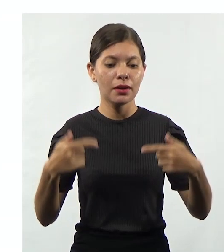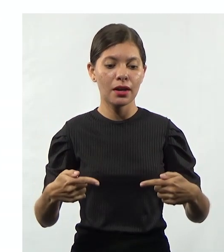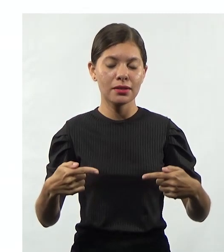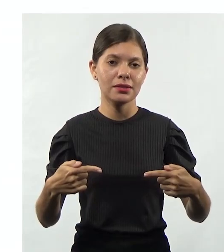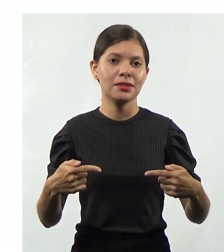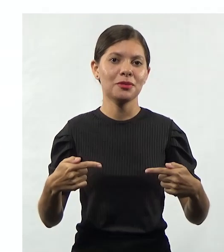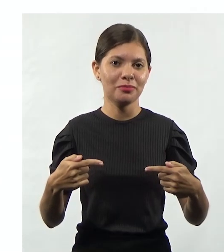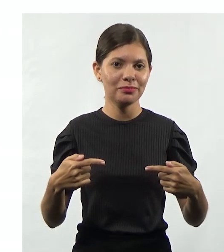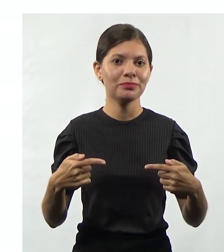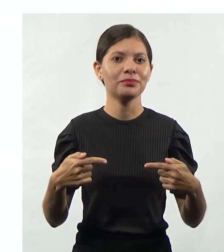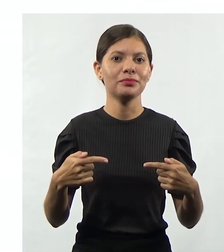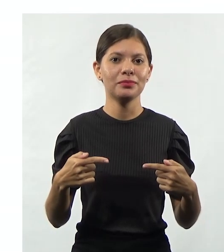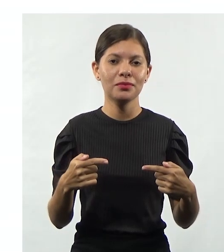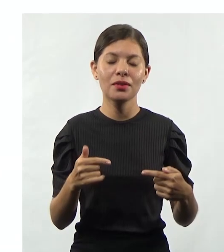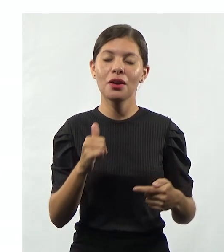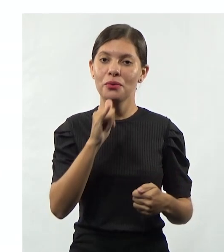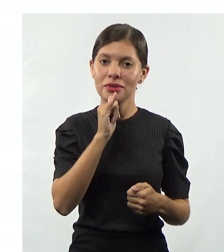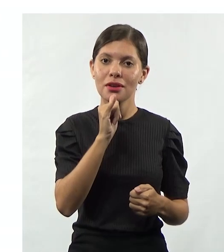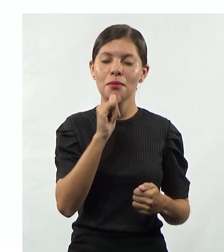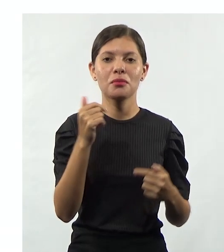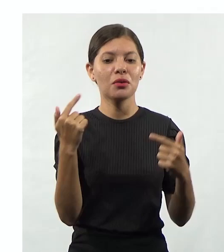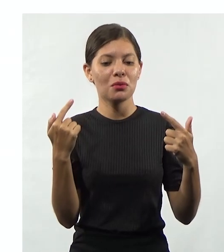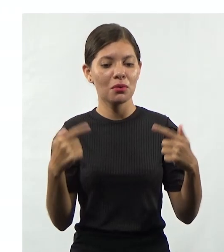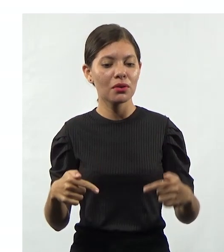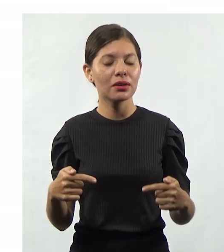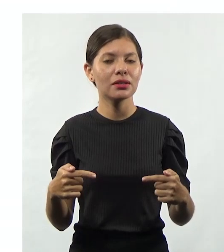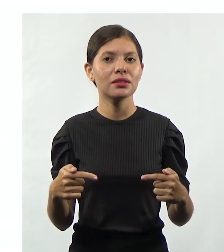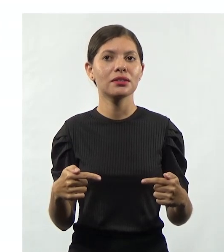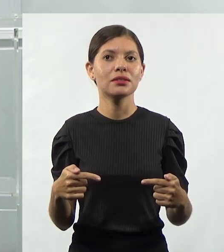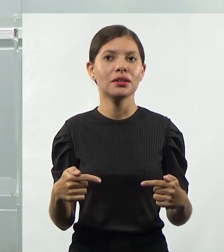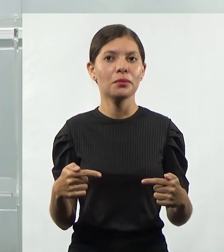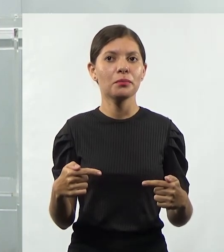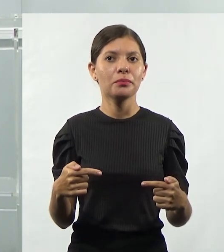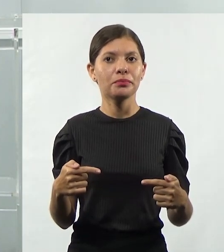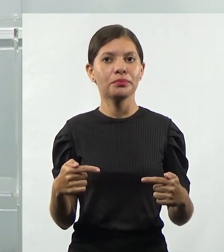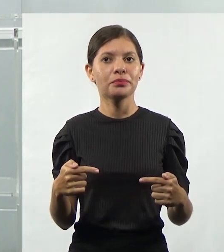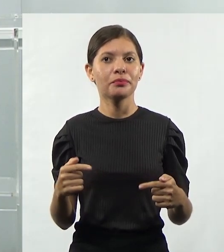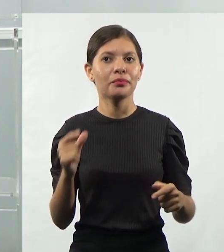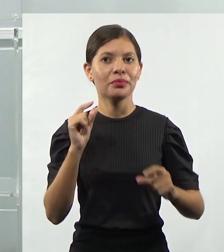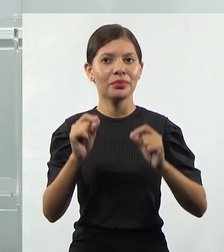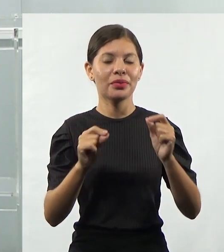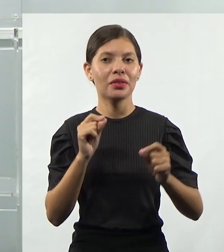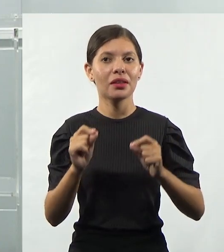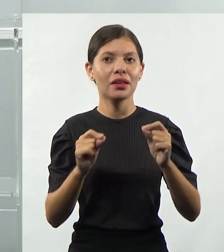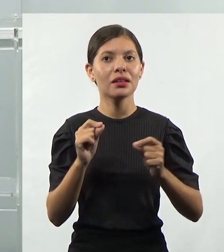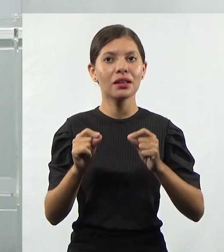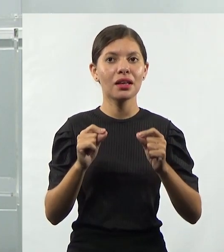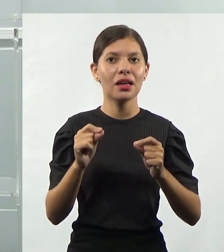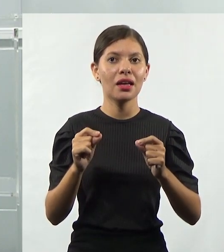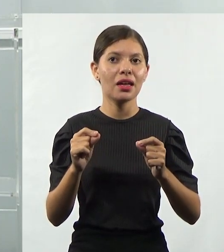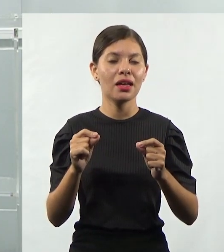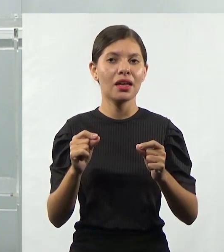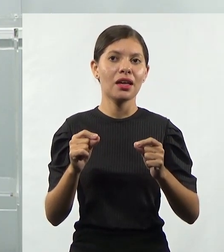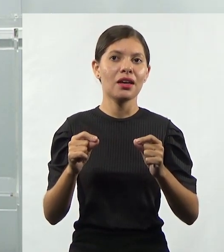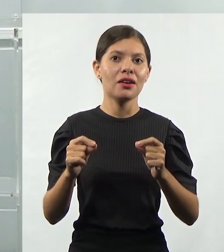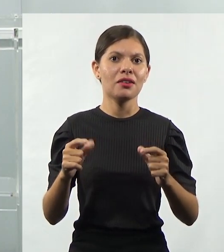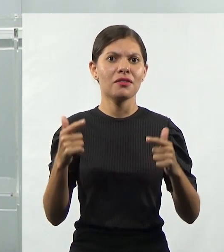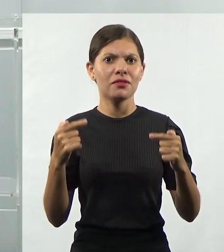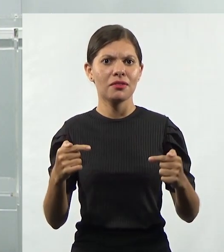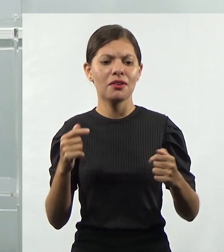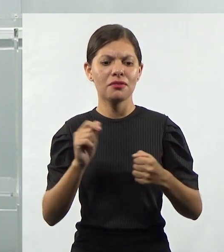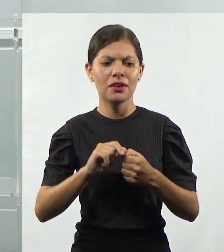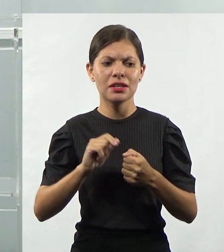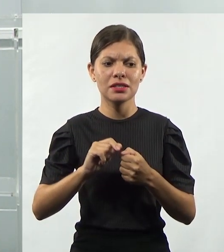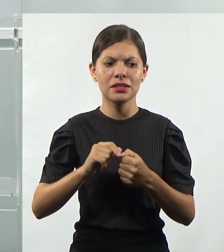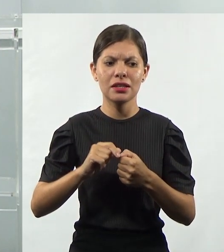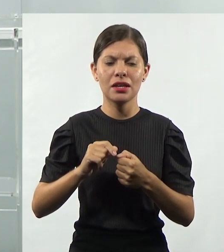por exemplo, é o caso da concorrência. A concorrência, ela não deixa de ser uma ameaça, né? Está fazendo o mesmo que a